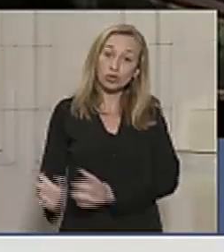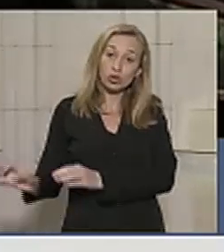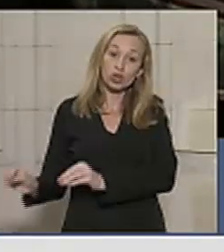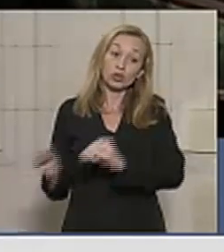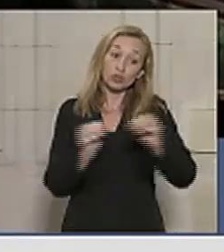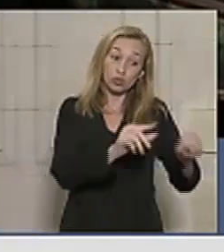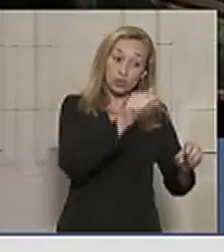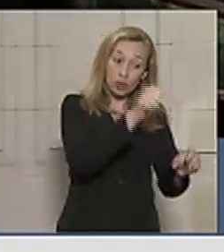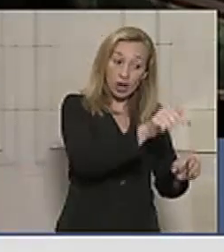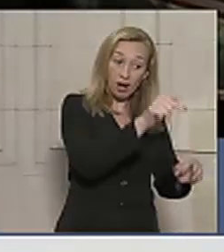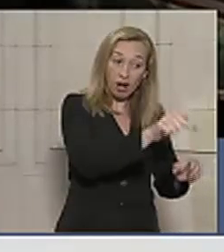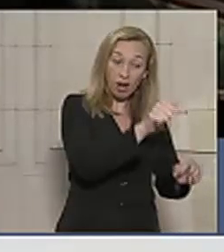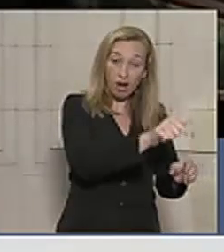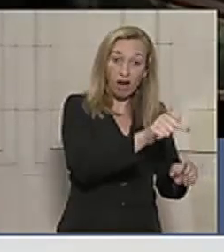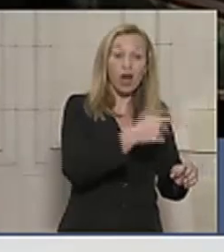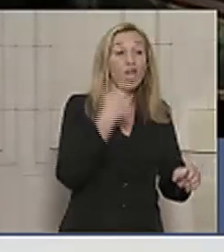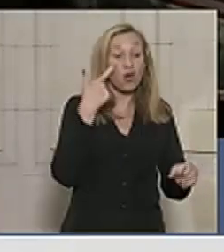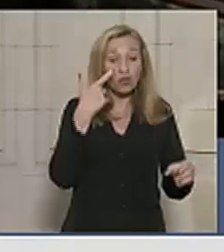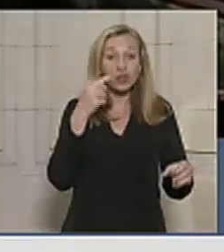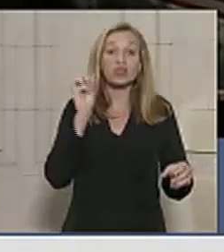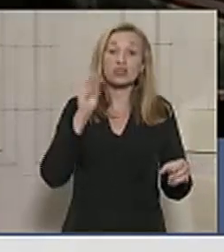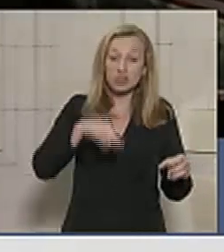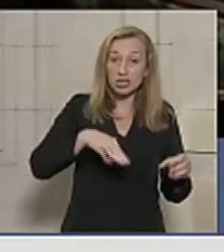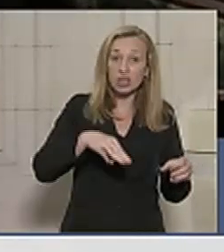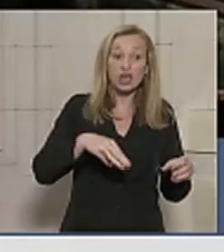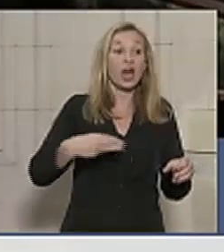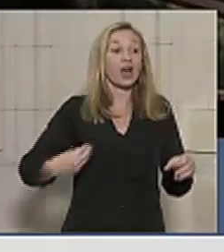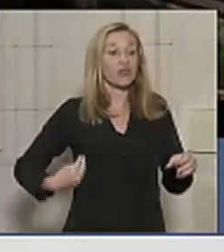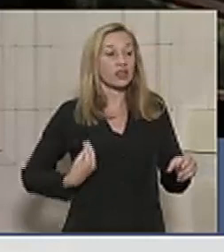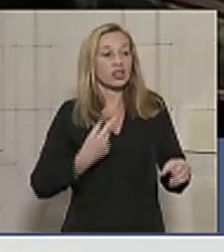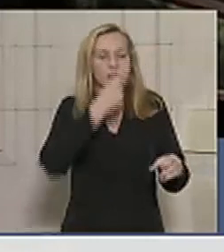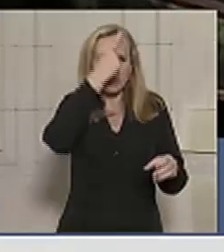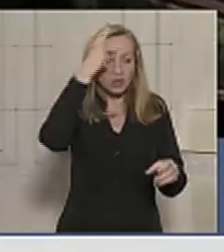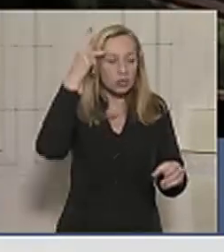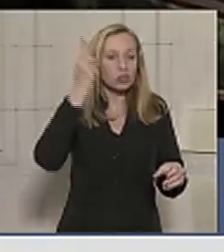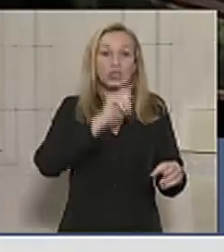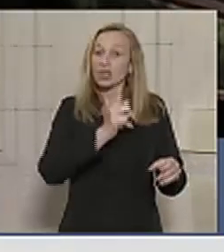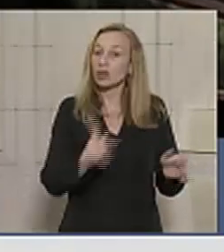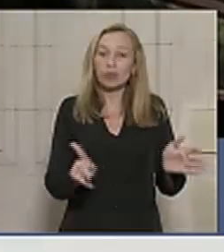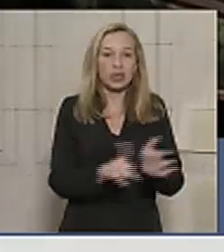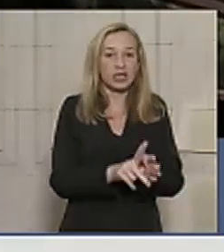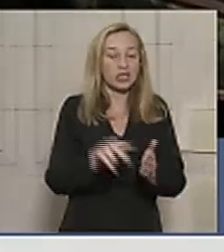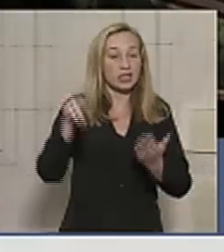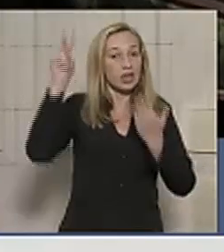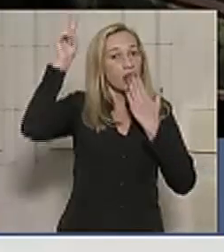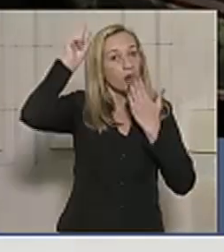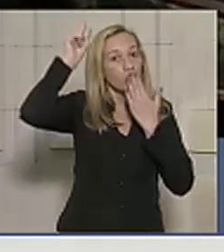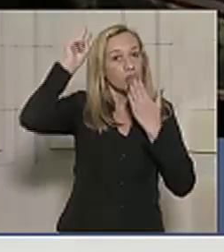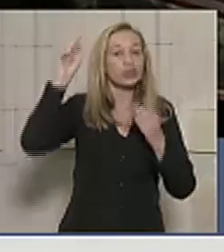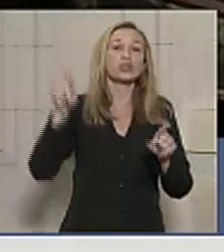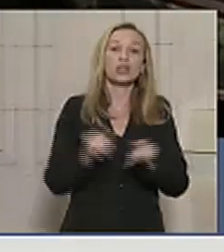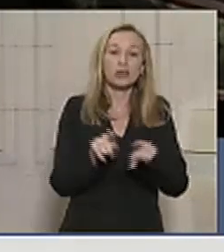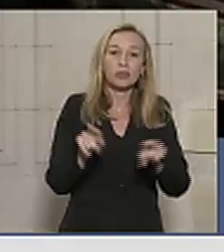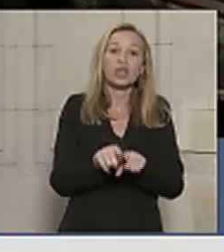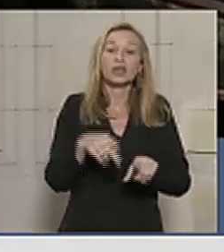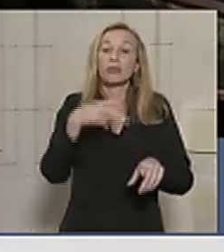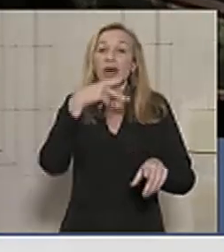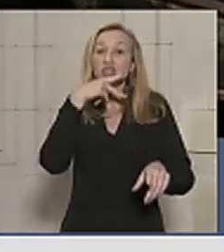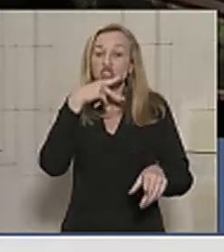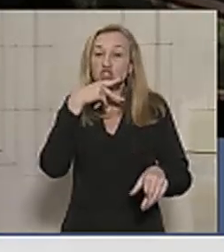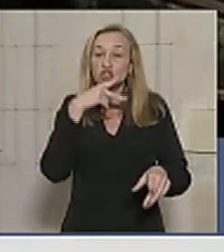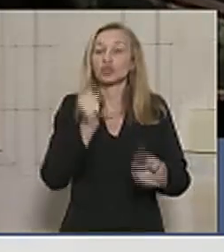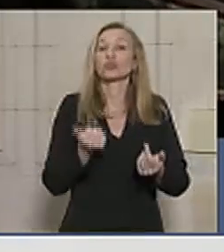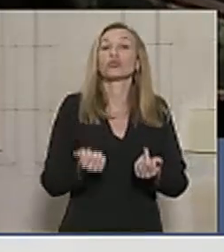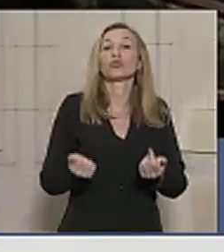imigrantes, verifiquei a presença de partidos políticos, de